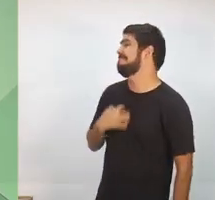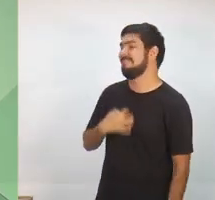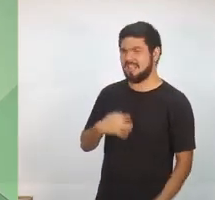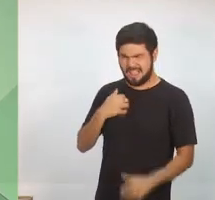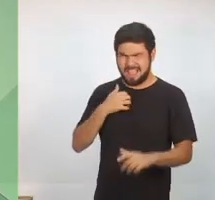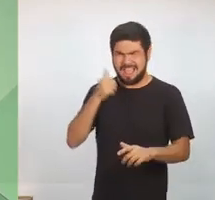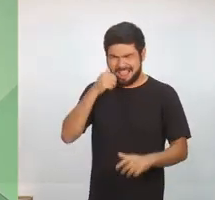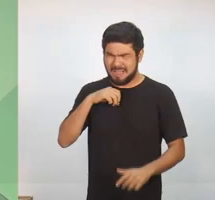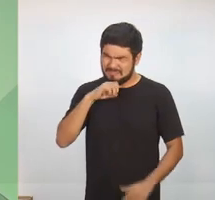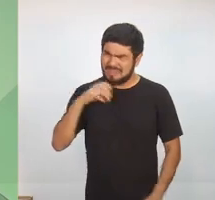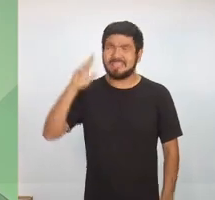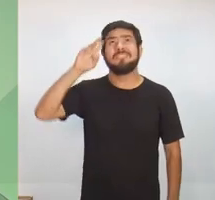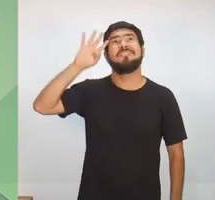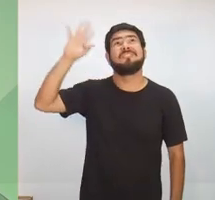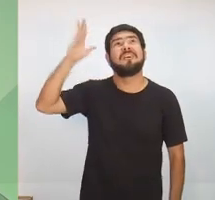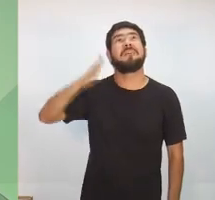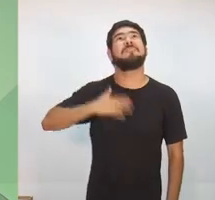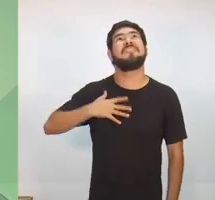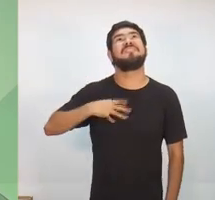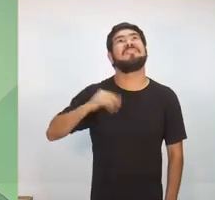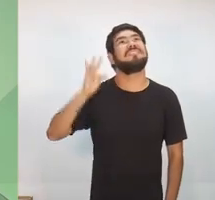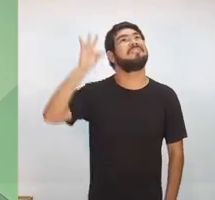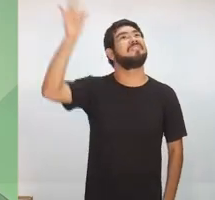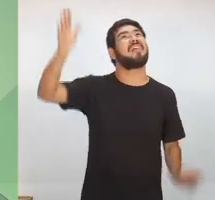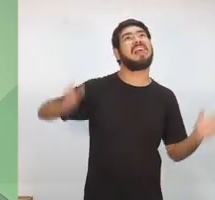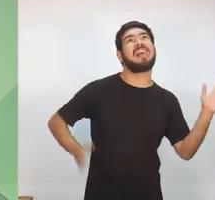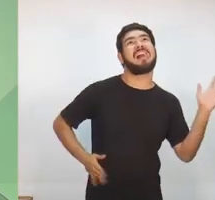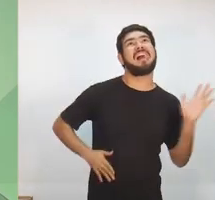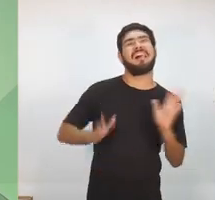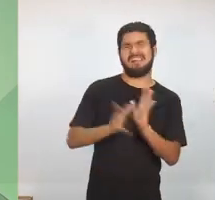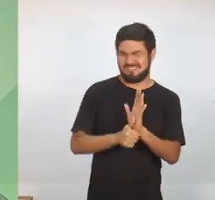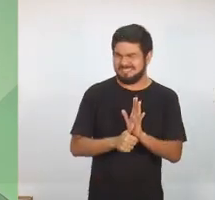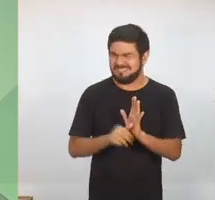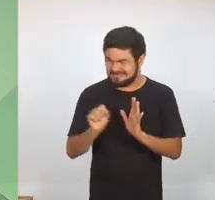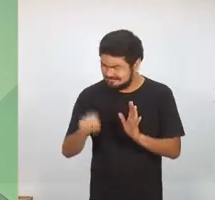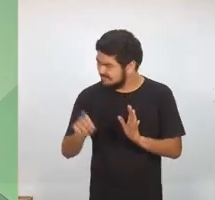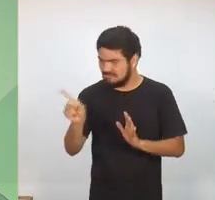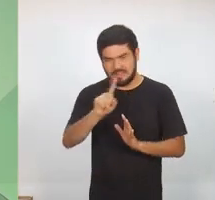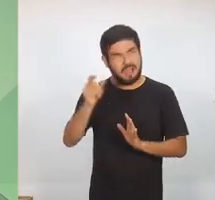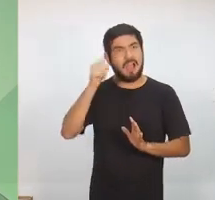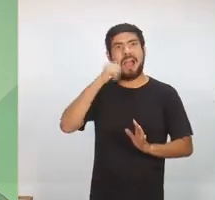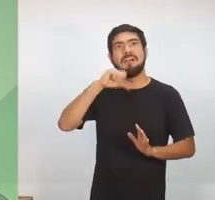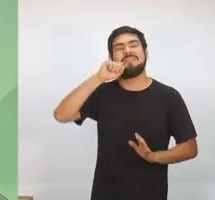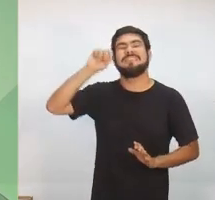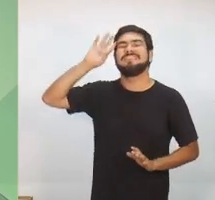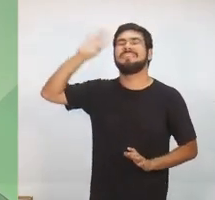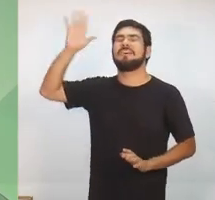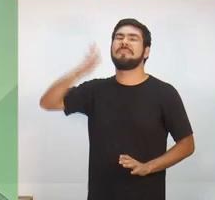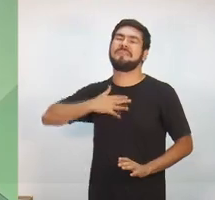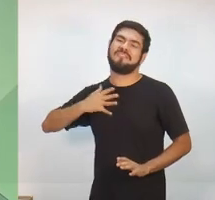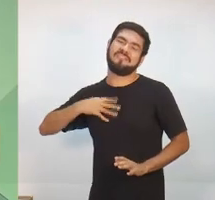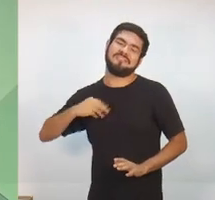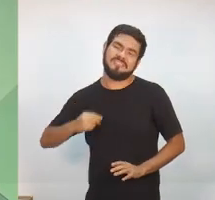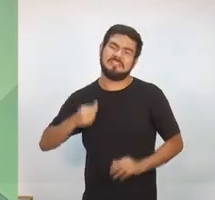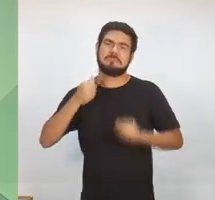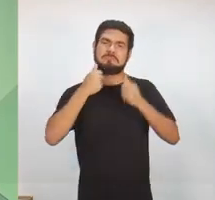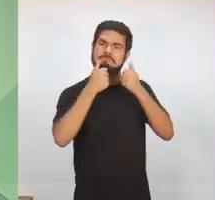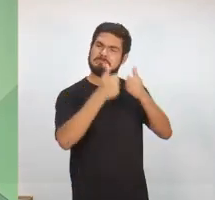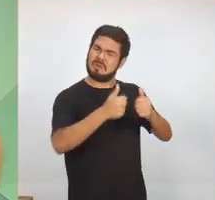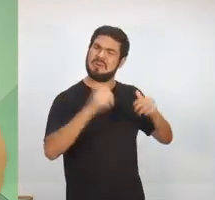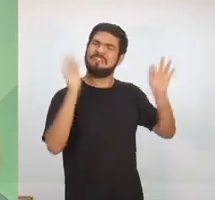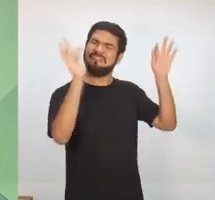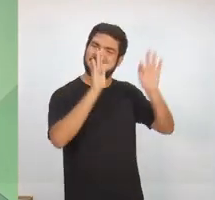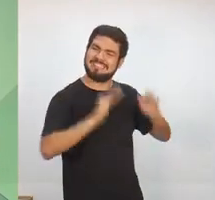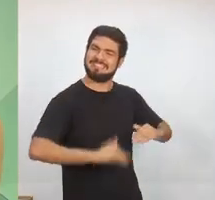Ela não cria um filho para ser marginal. A gente cria o filho para ele ser feliz, para ele poder viver e ser produtivo. Infelizmente,